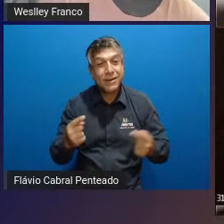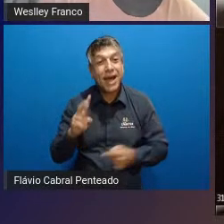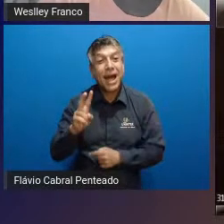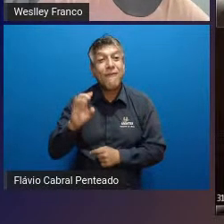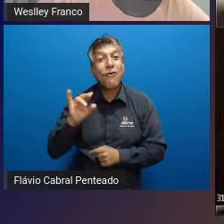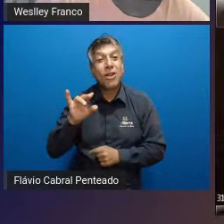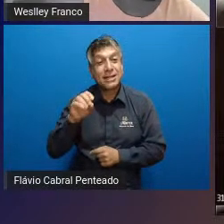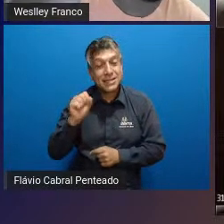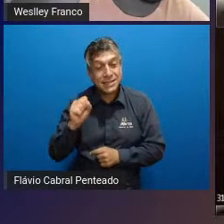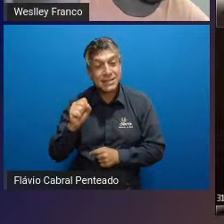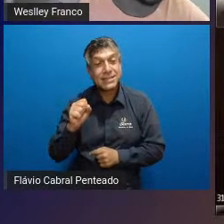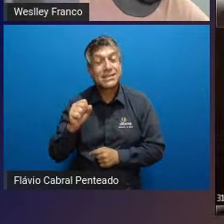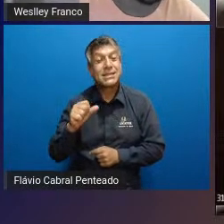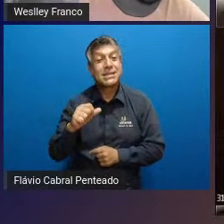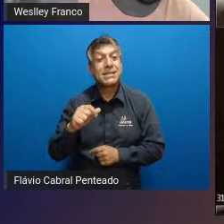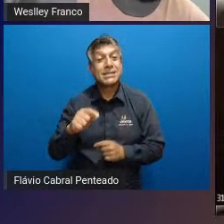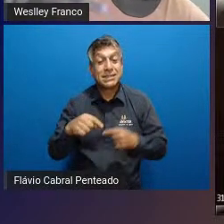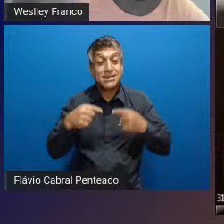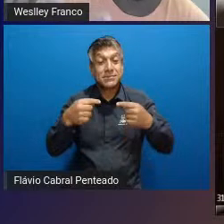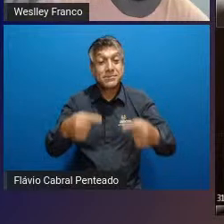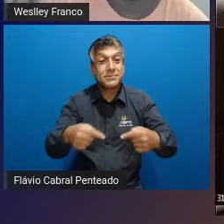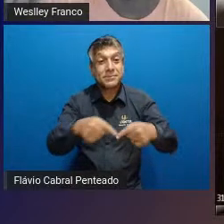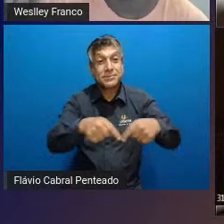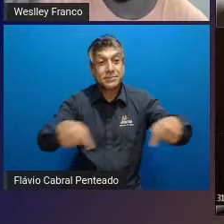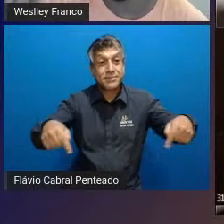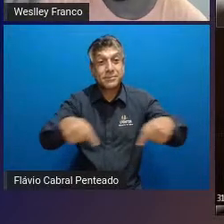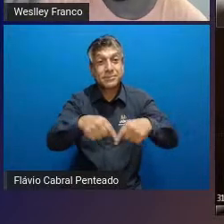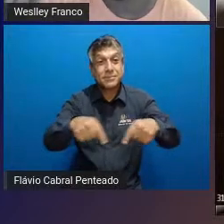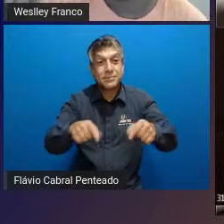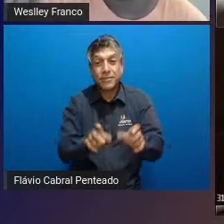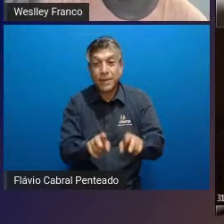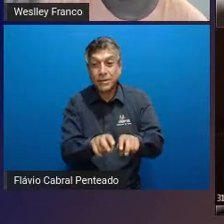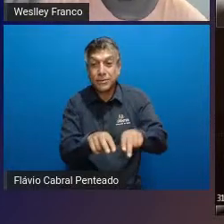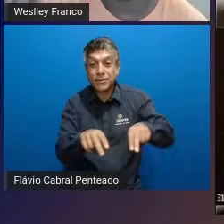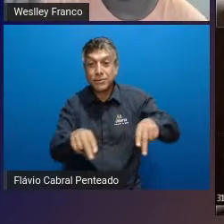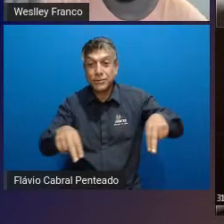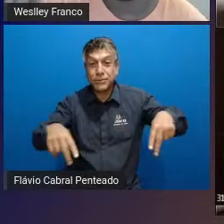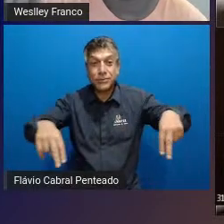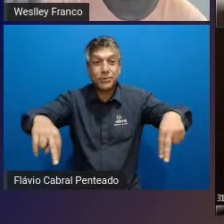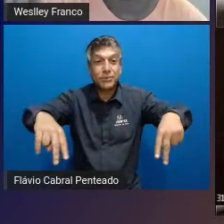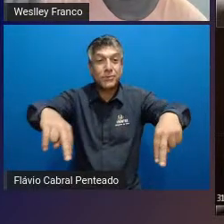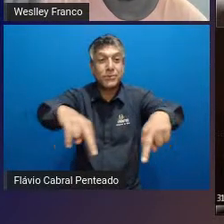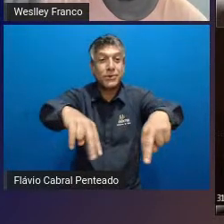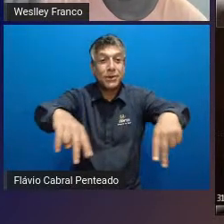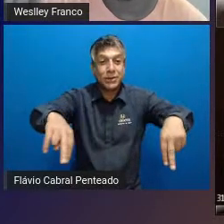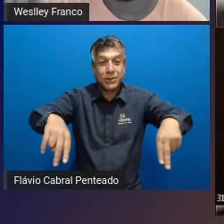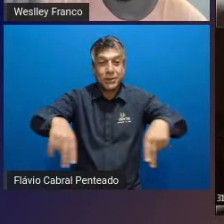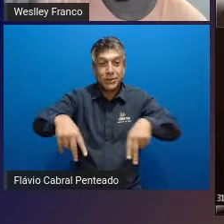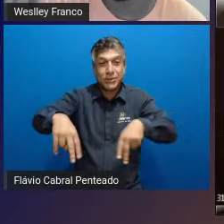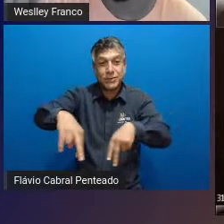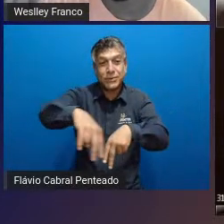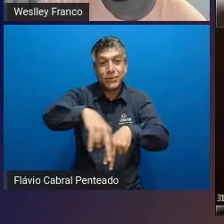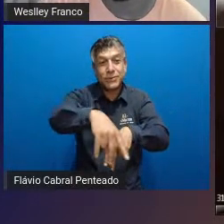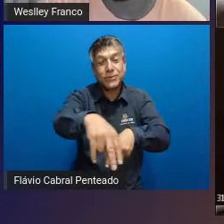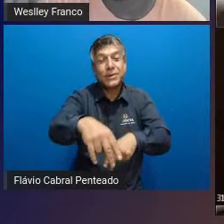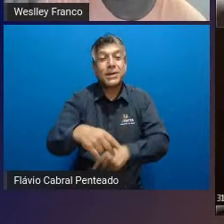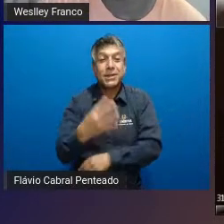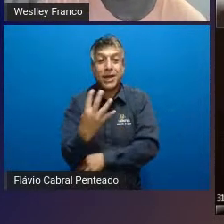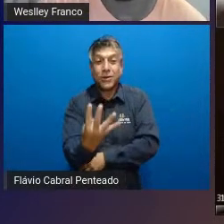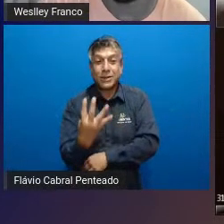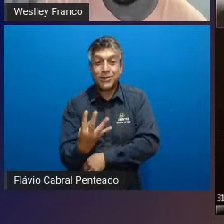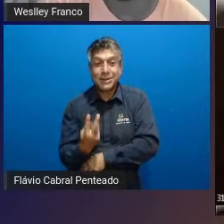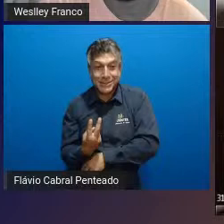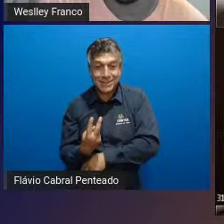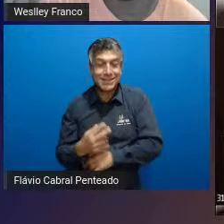pelos meio campos mais ofensivos e também por dois atacantes esse aí é o sistema 4-4-2 também